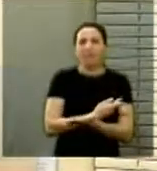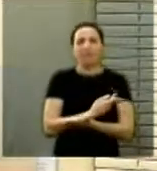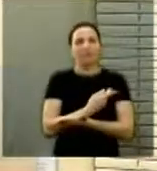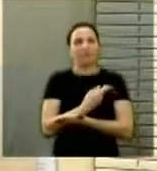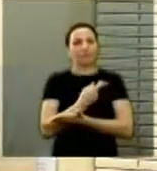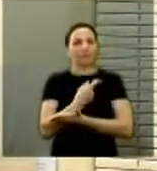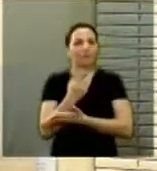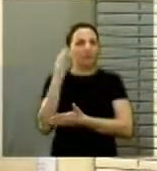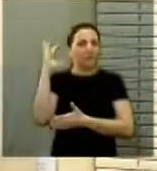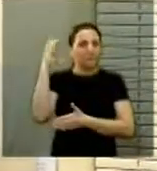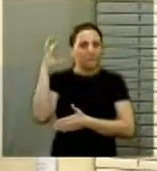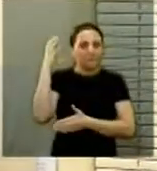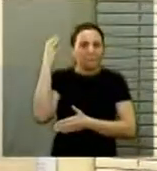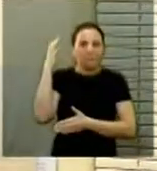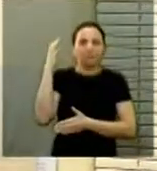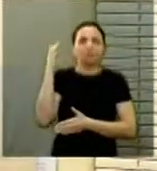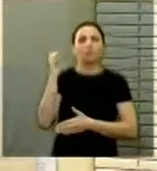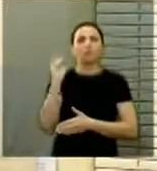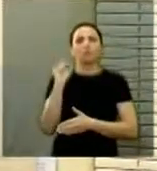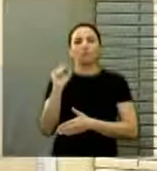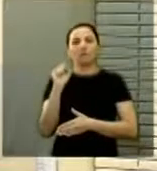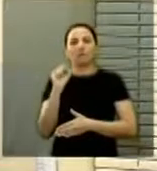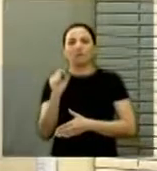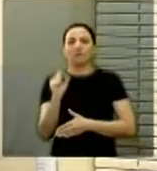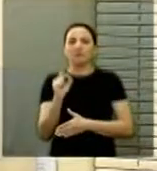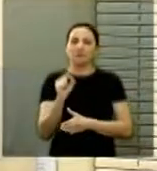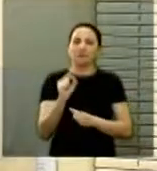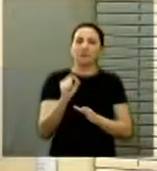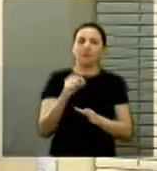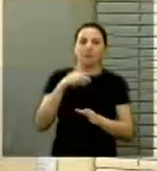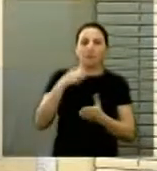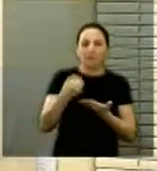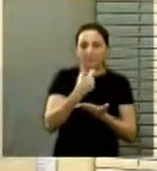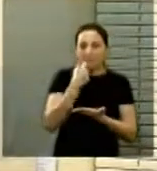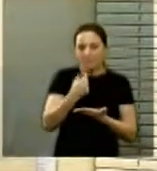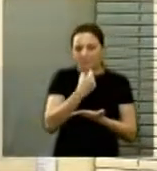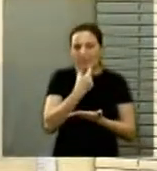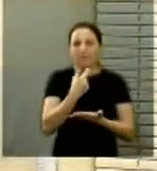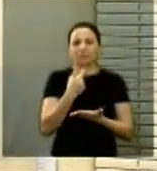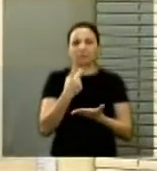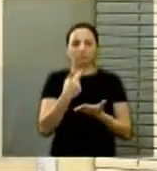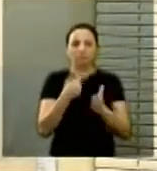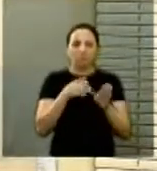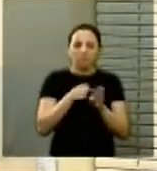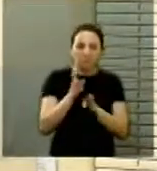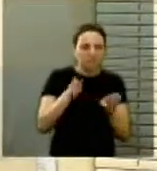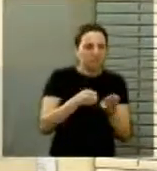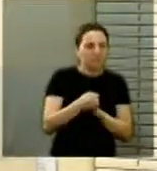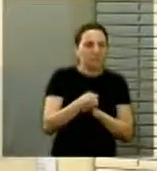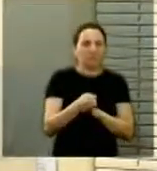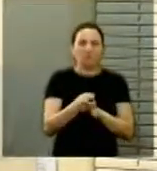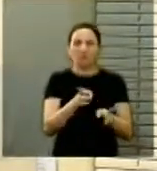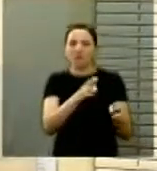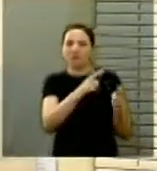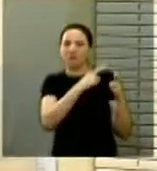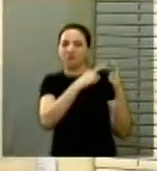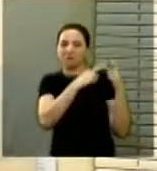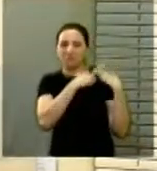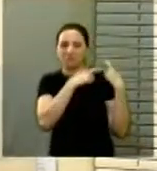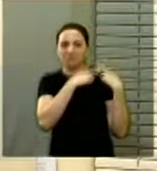Vários medicamentos indicam, na própria caixinha, a temperatura adequada, variando de 5,